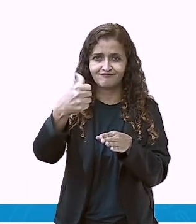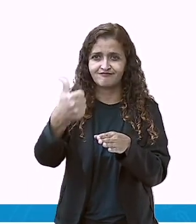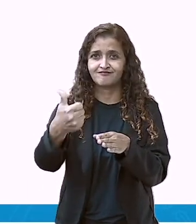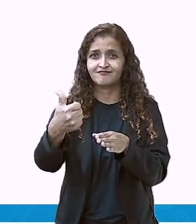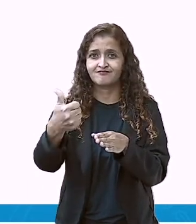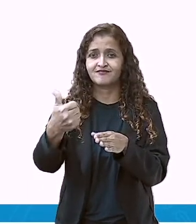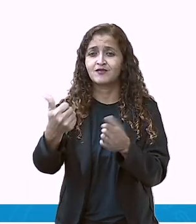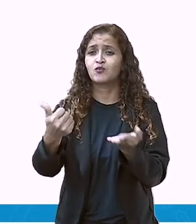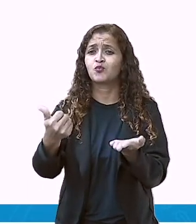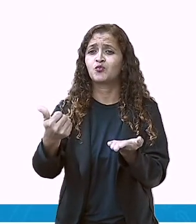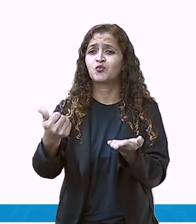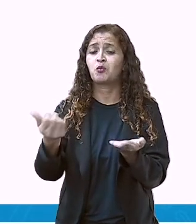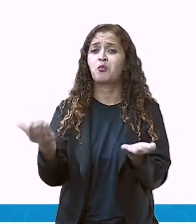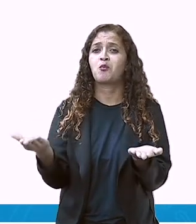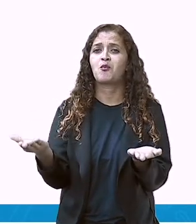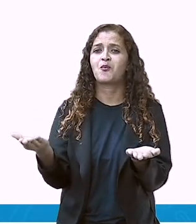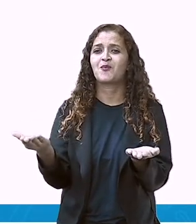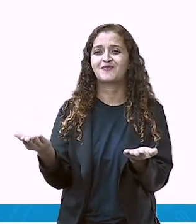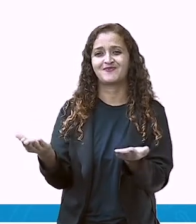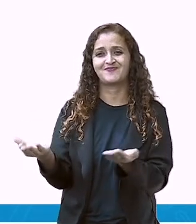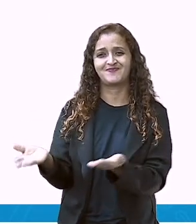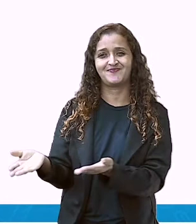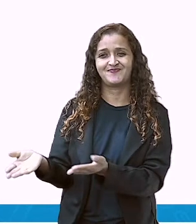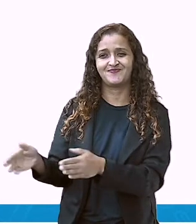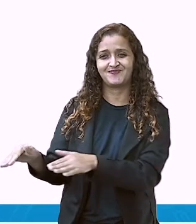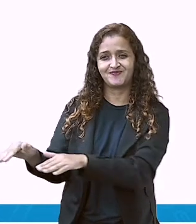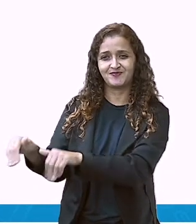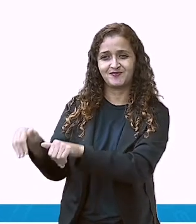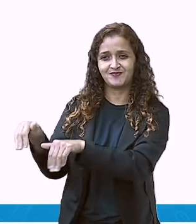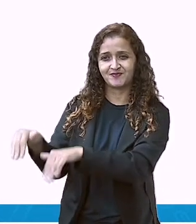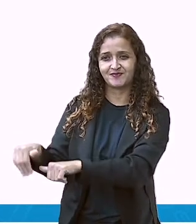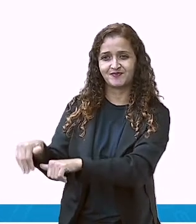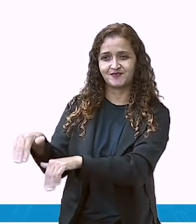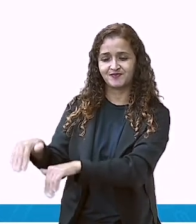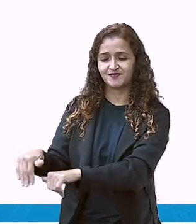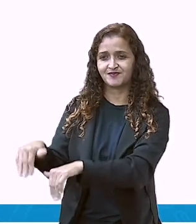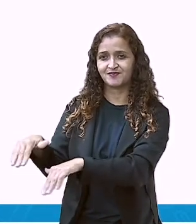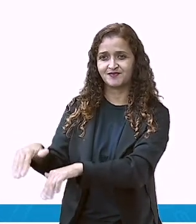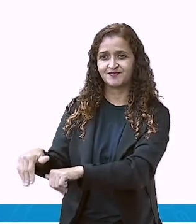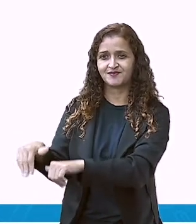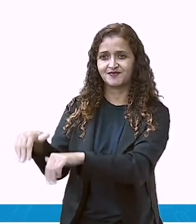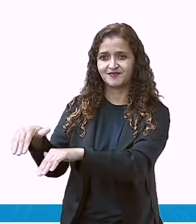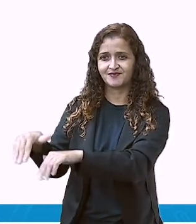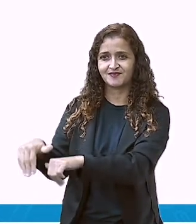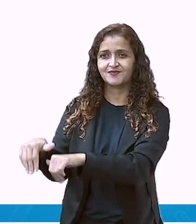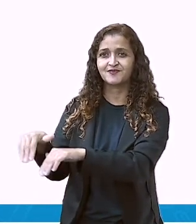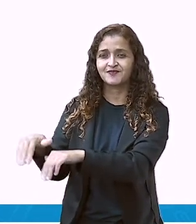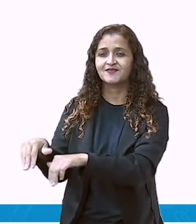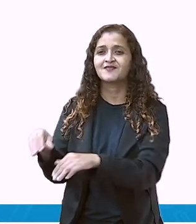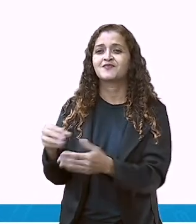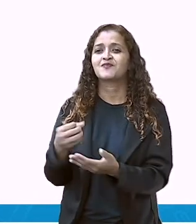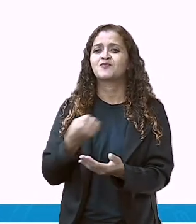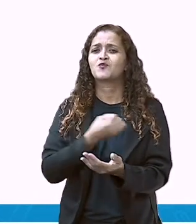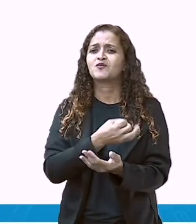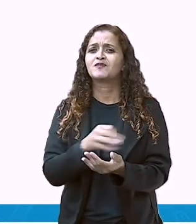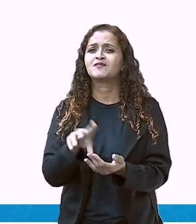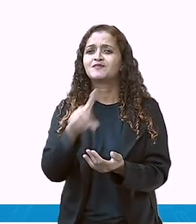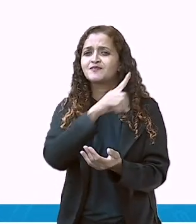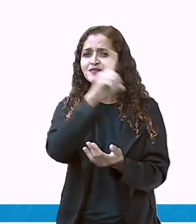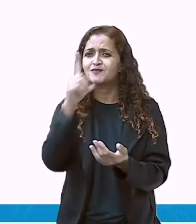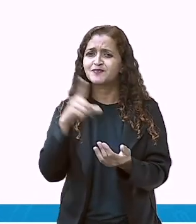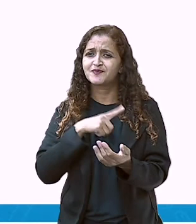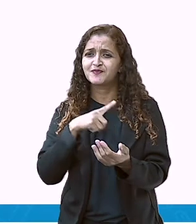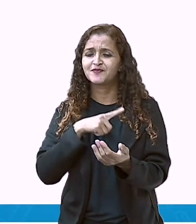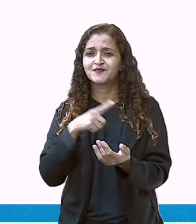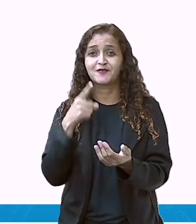E depois do dia de agosto? Mês de agosto? Setembro. Quantos dias tem o mês de setembro? Vamos?